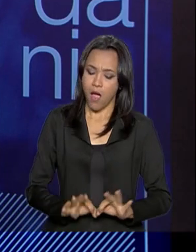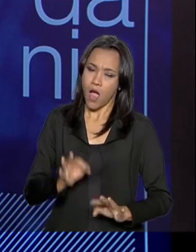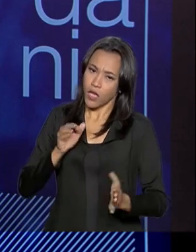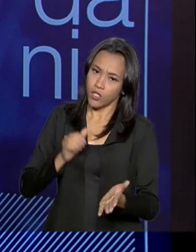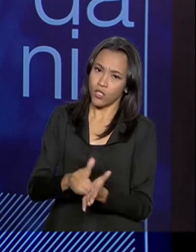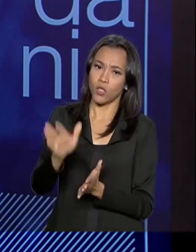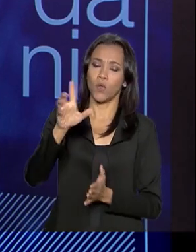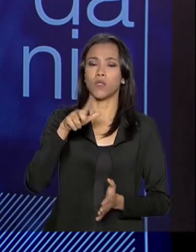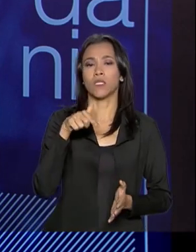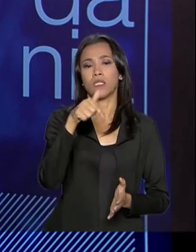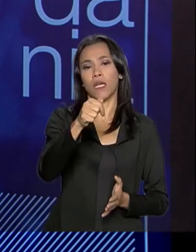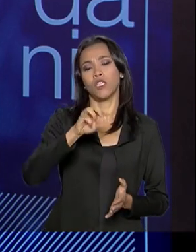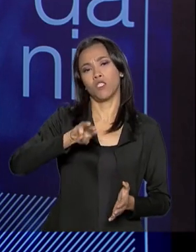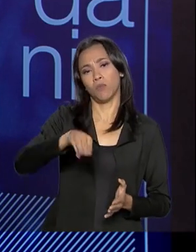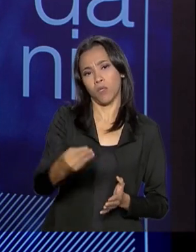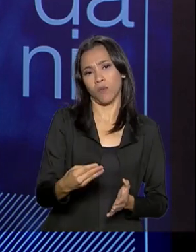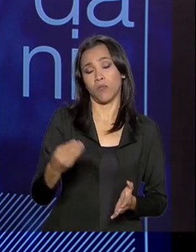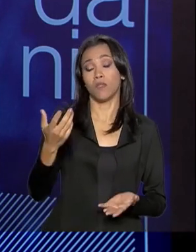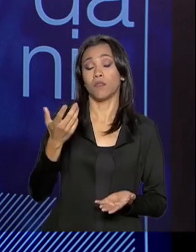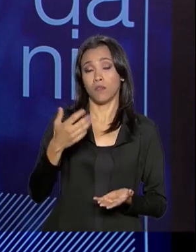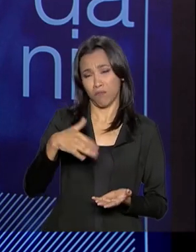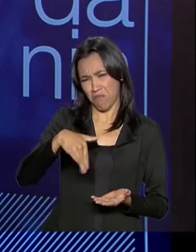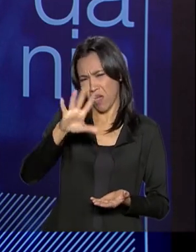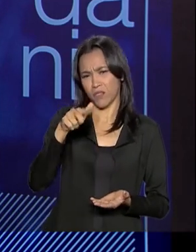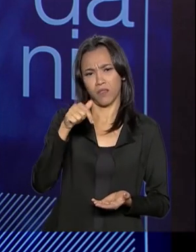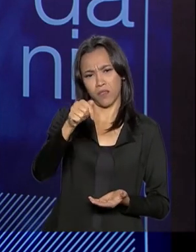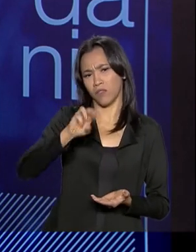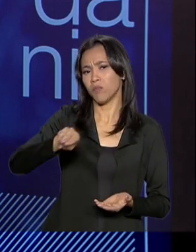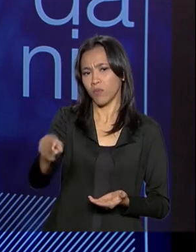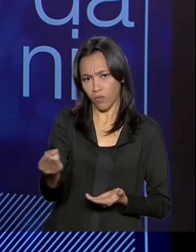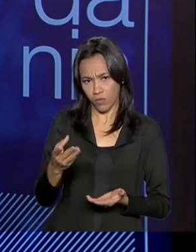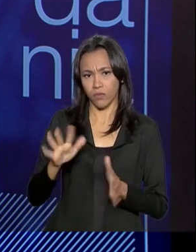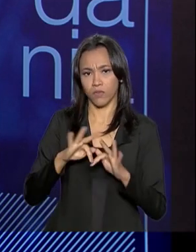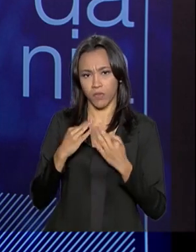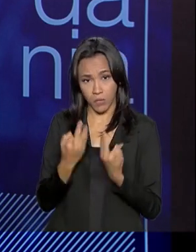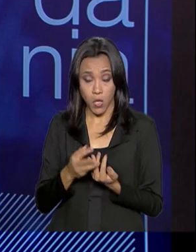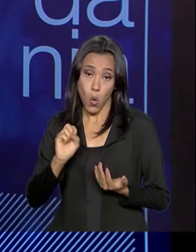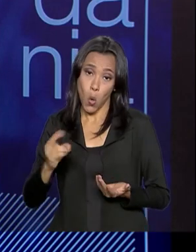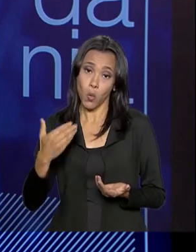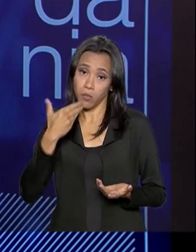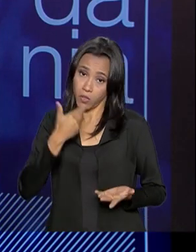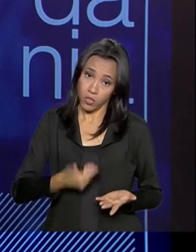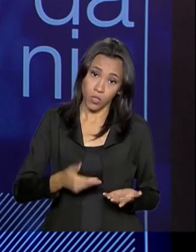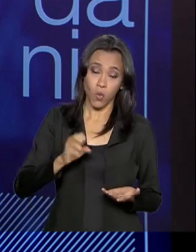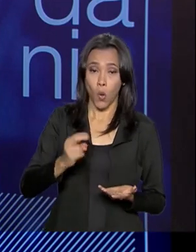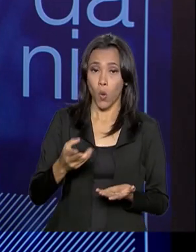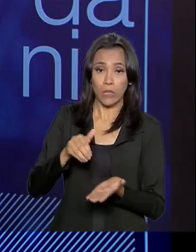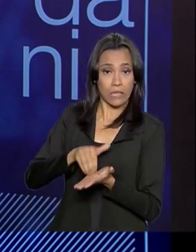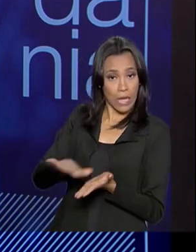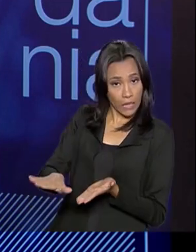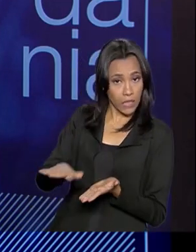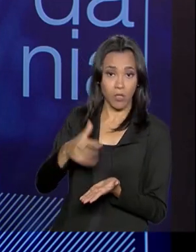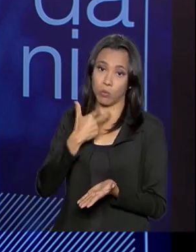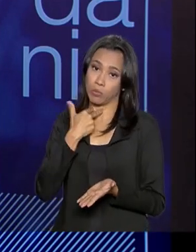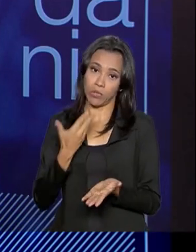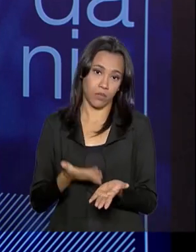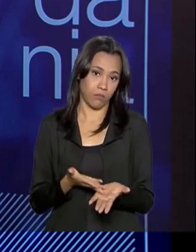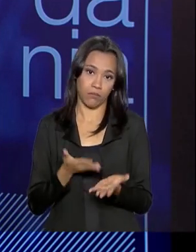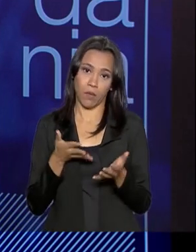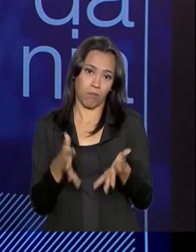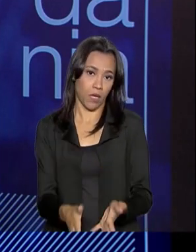milhões e 600 mil famílias do programa, ou saíram porque queriam ou saíram porque não deveriam estar lá.